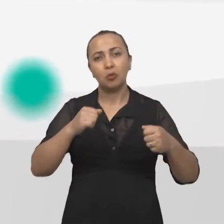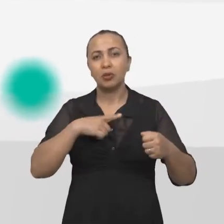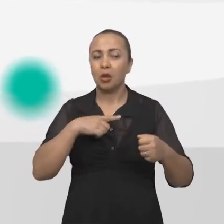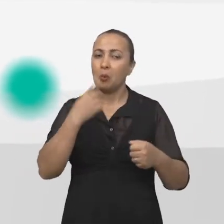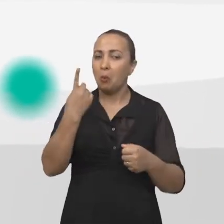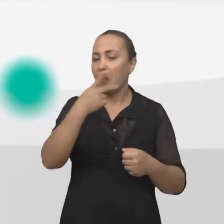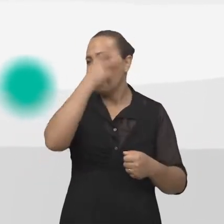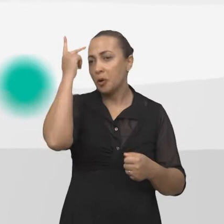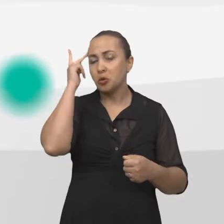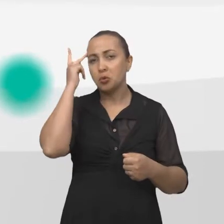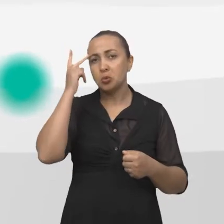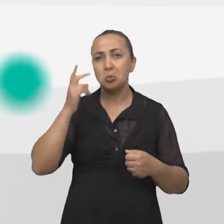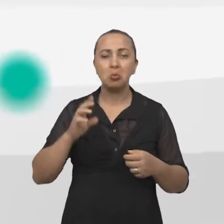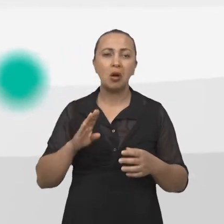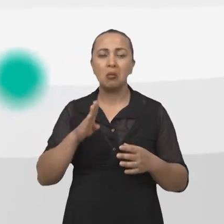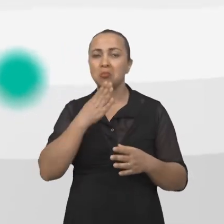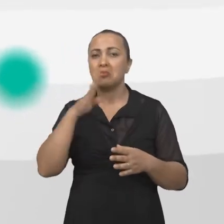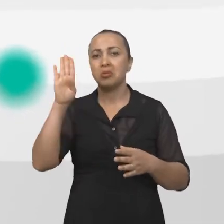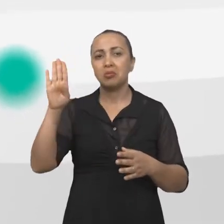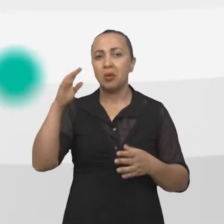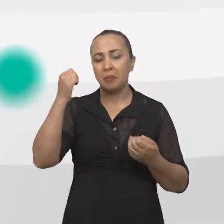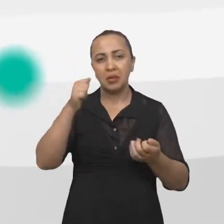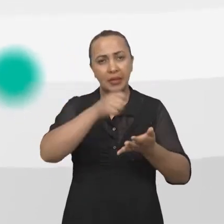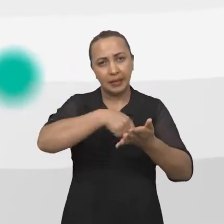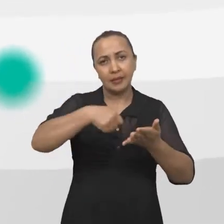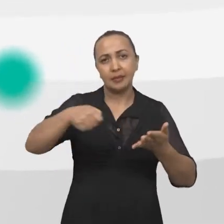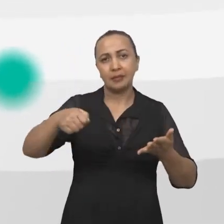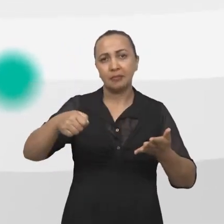testemunha ou a pessoa envolvida precisa assinar.